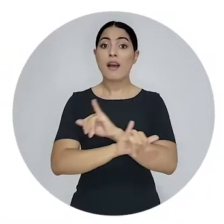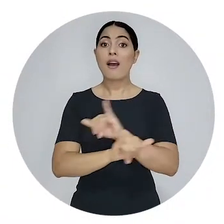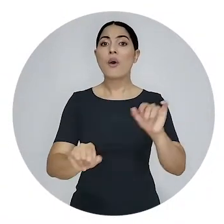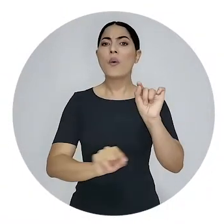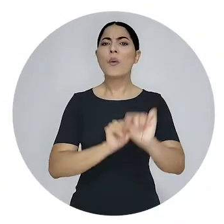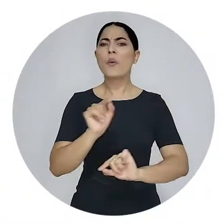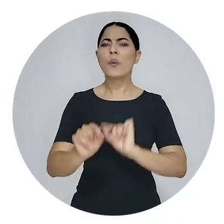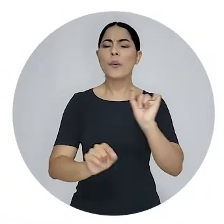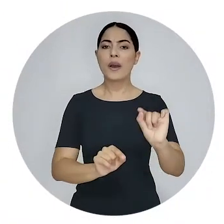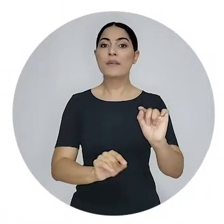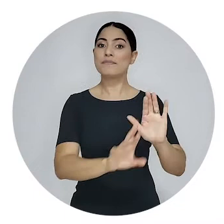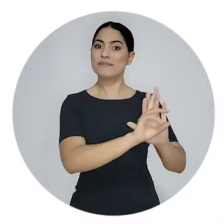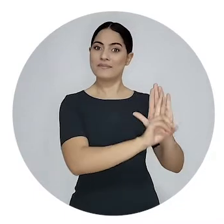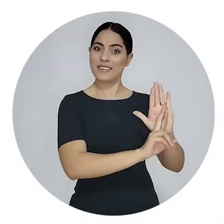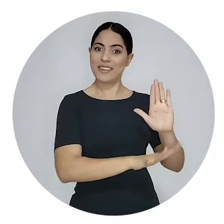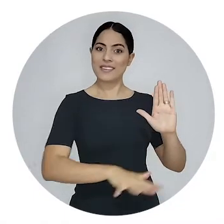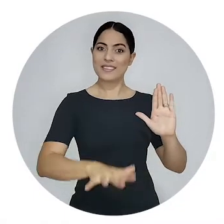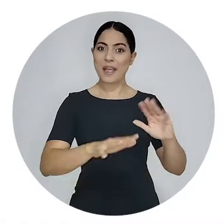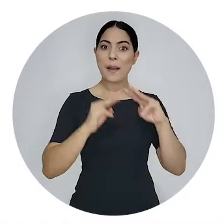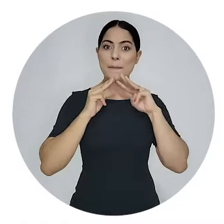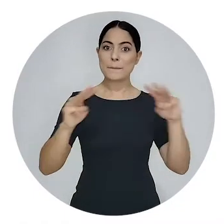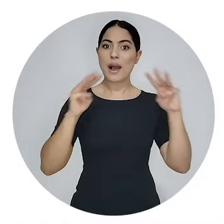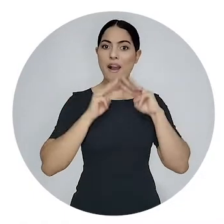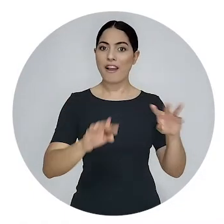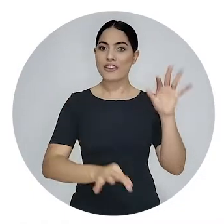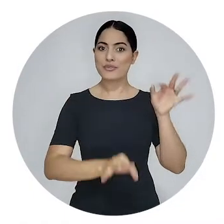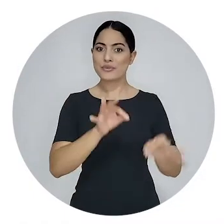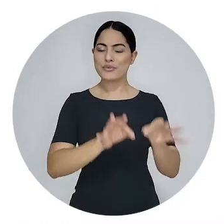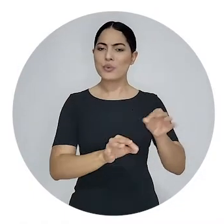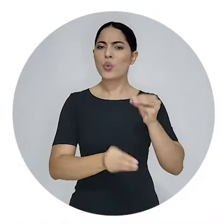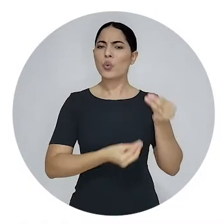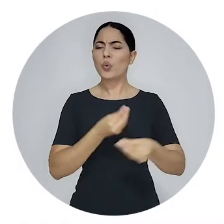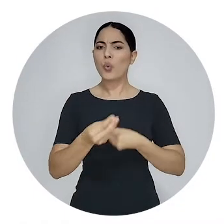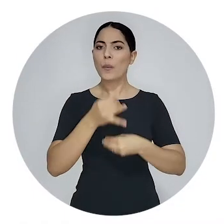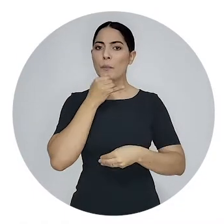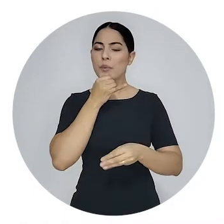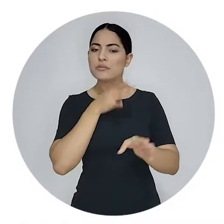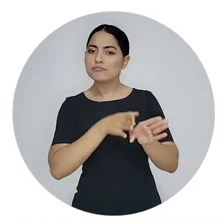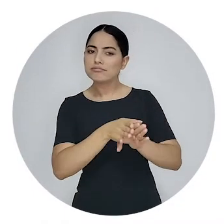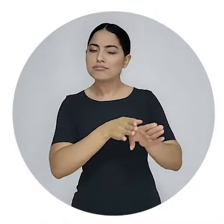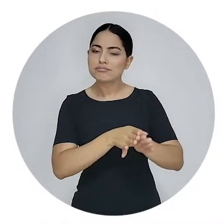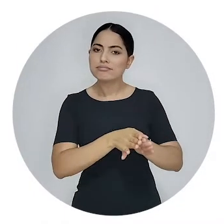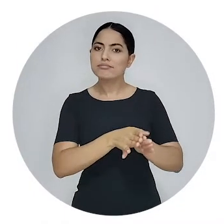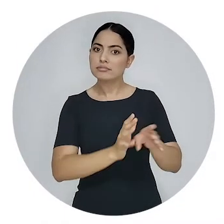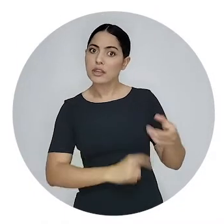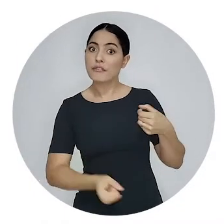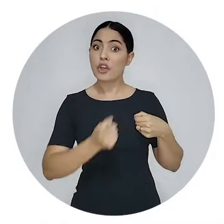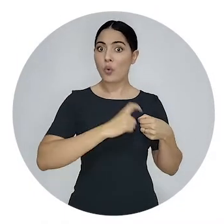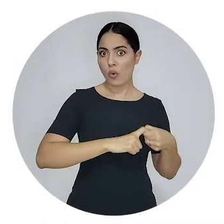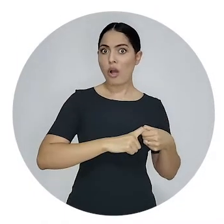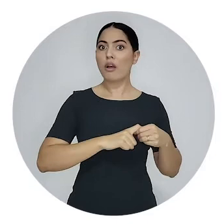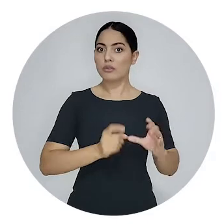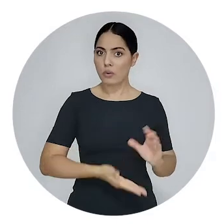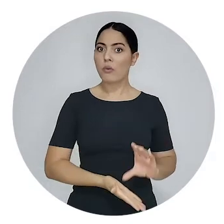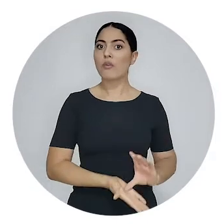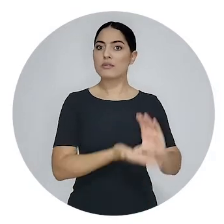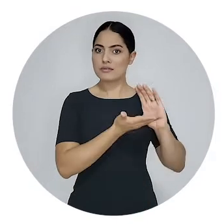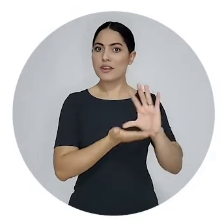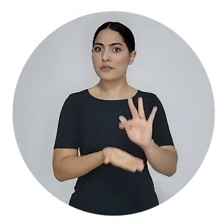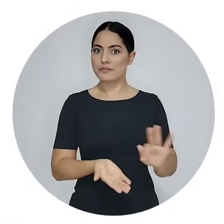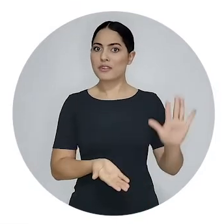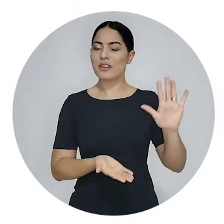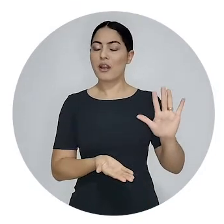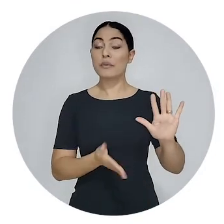conclui que o provimento cria ainda o Comitê Regulador do Marketing Jurídico, de caráter consultivo, vinculado à diretoria